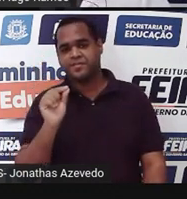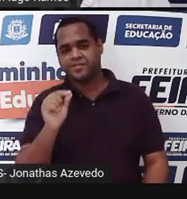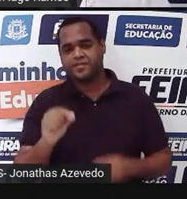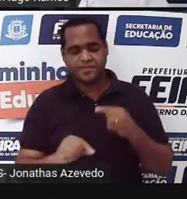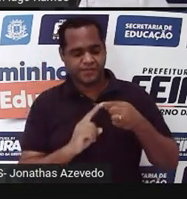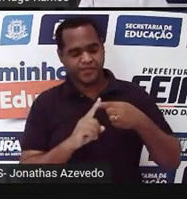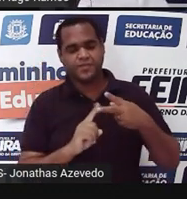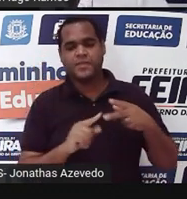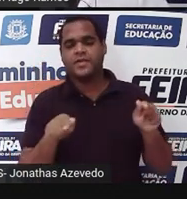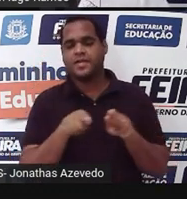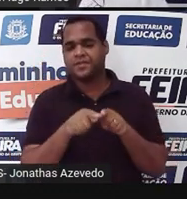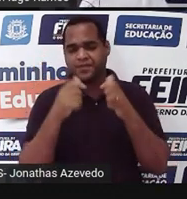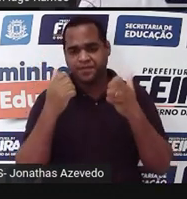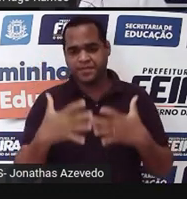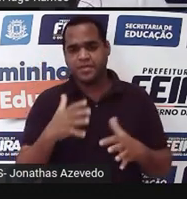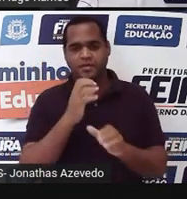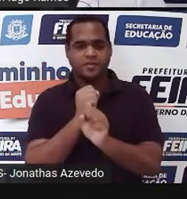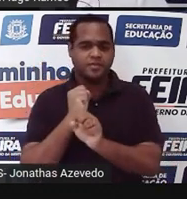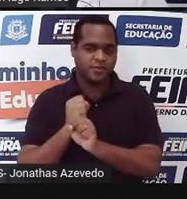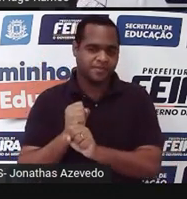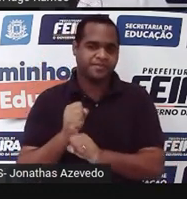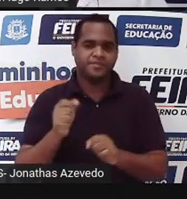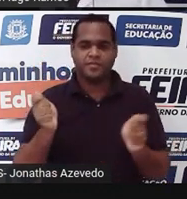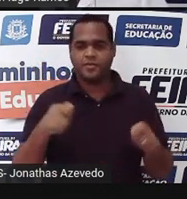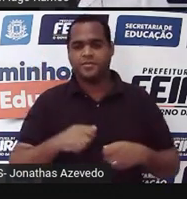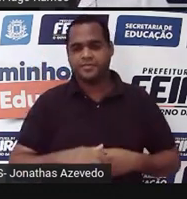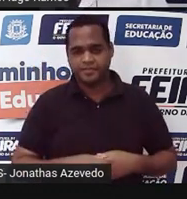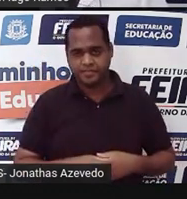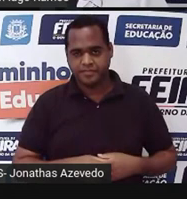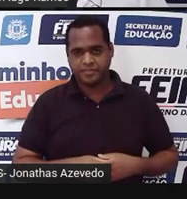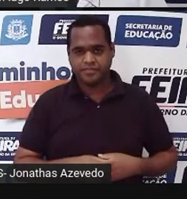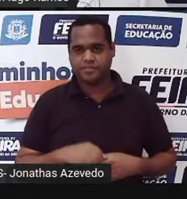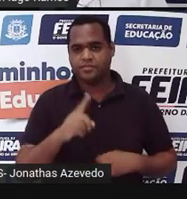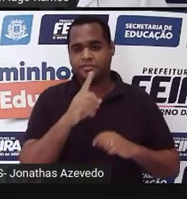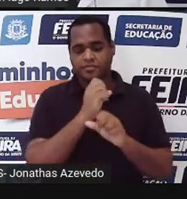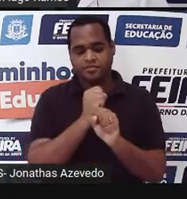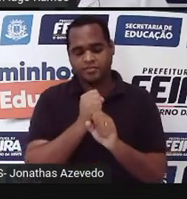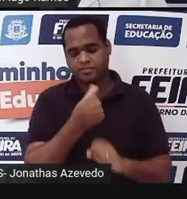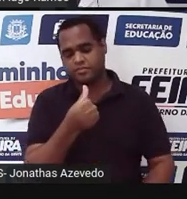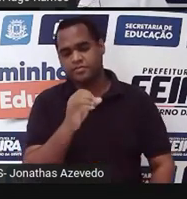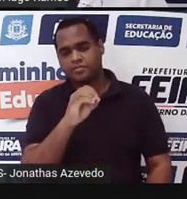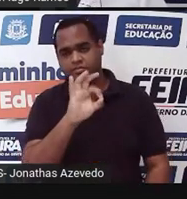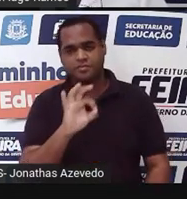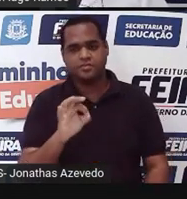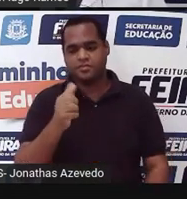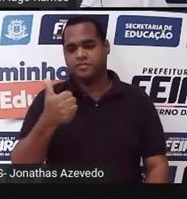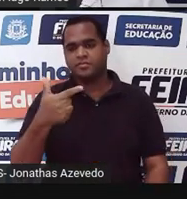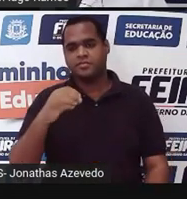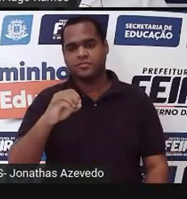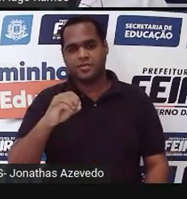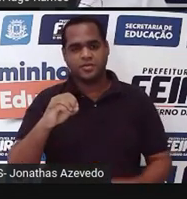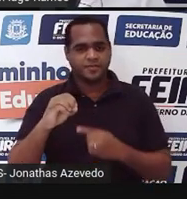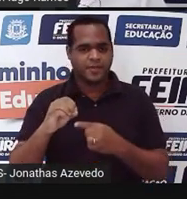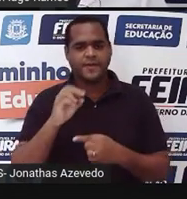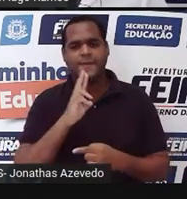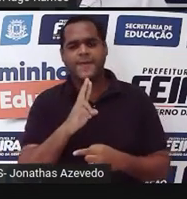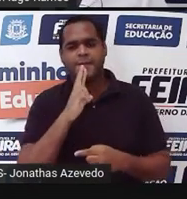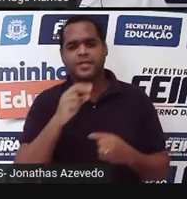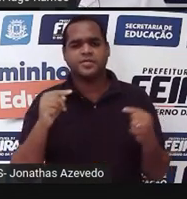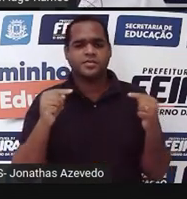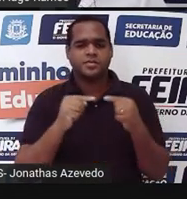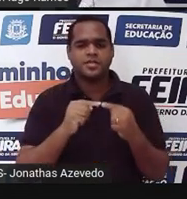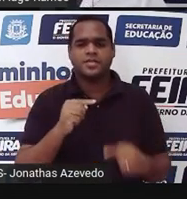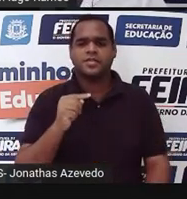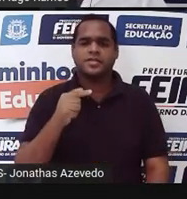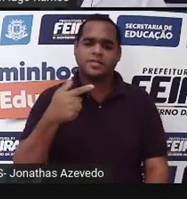você vai precisar fazer o cálculo, tá? Calculando 60% de 120, o resultado é